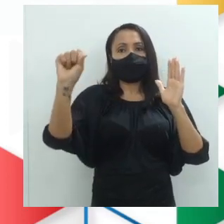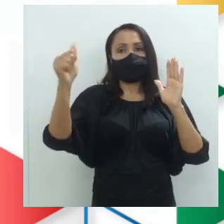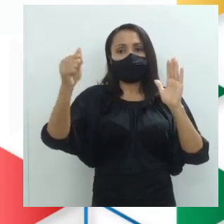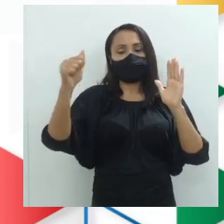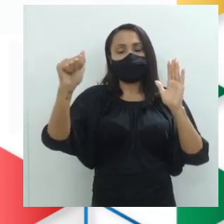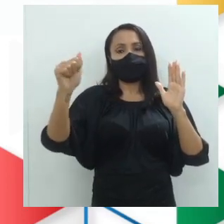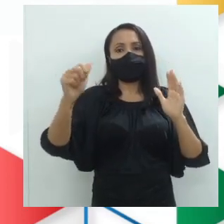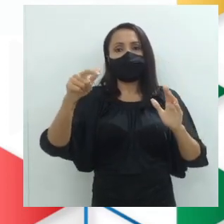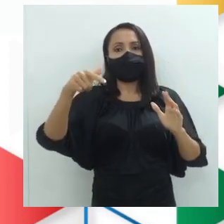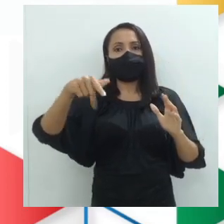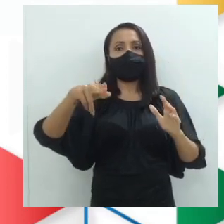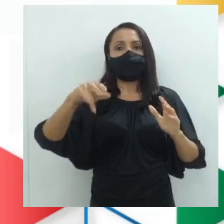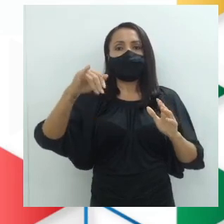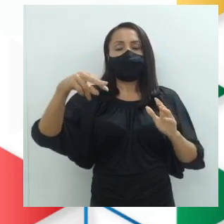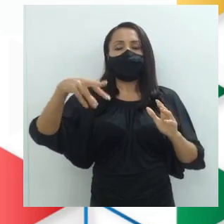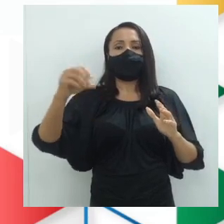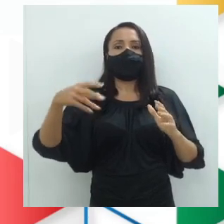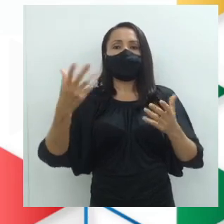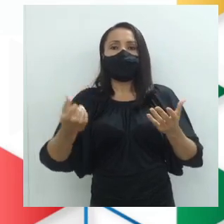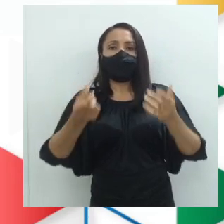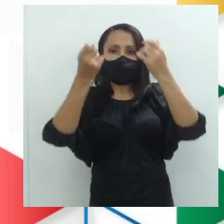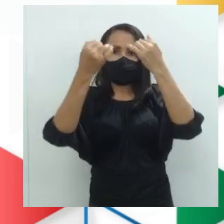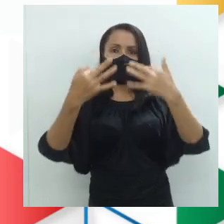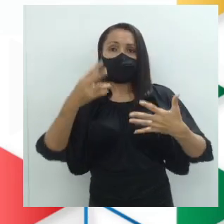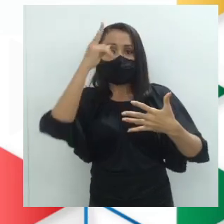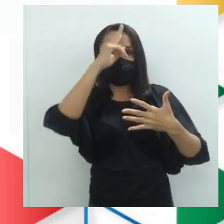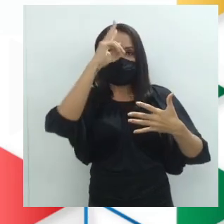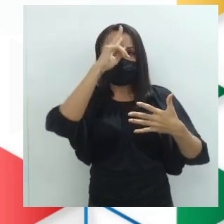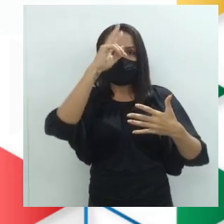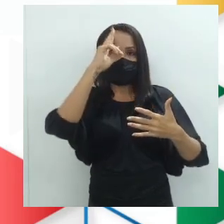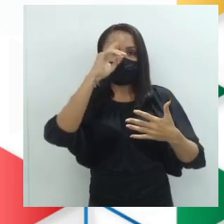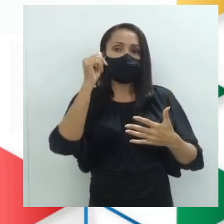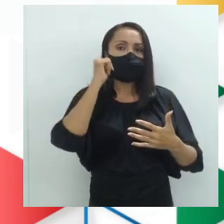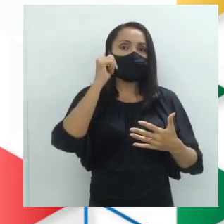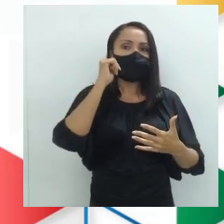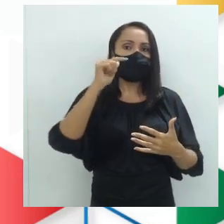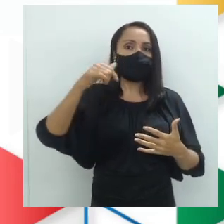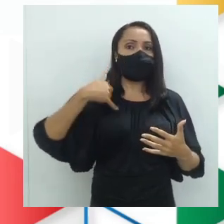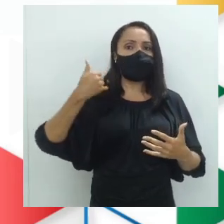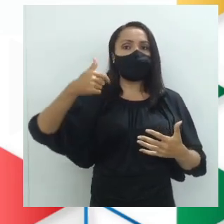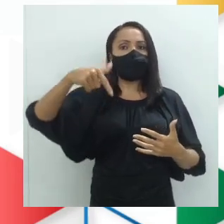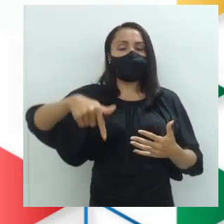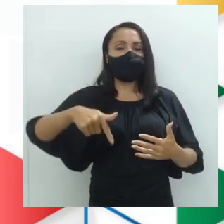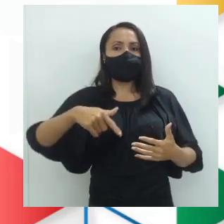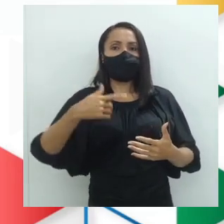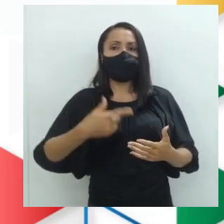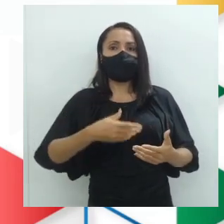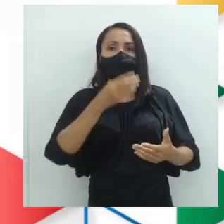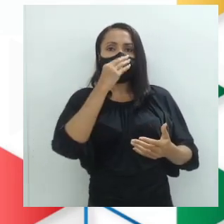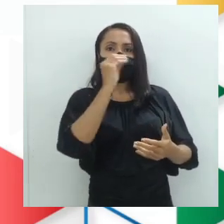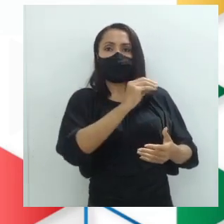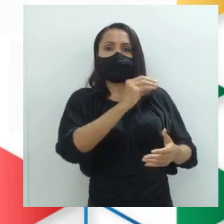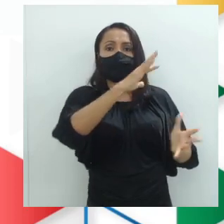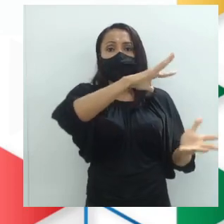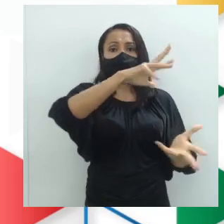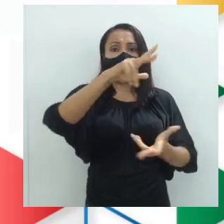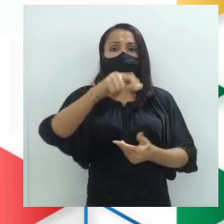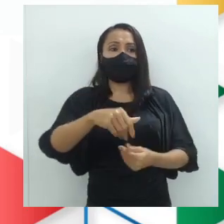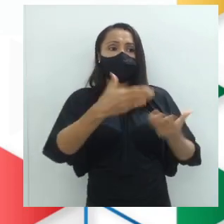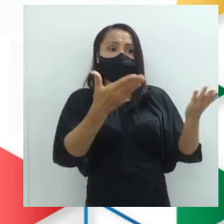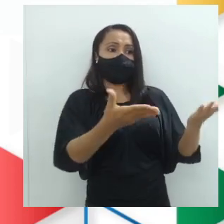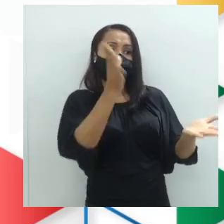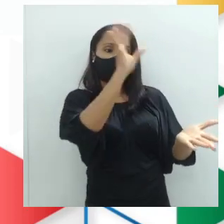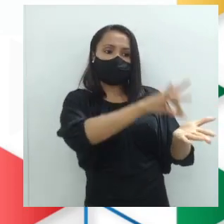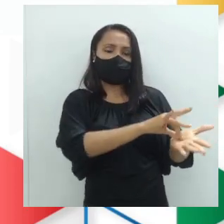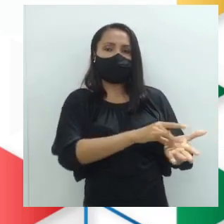o autor mostra o dia a dia de uma menina de sete anos que se recusa a aceitar o mundo como ele é. Momentos